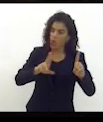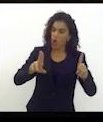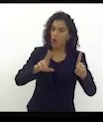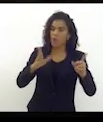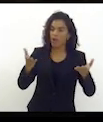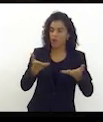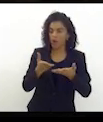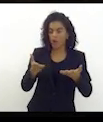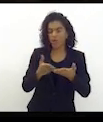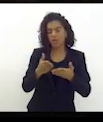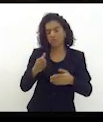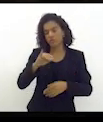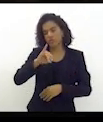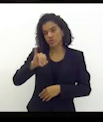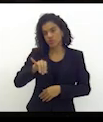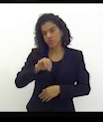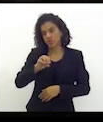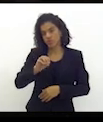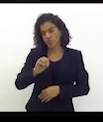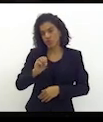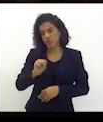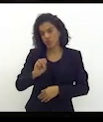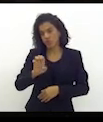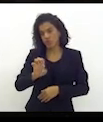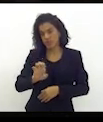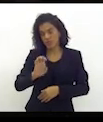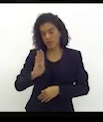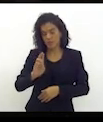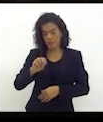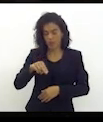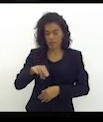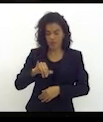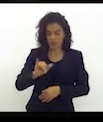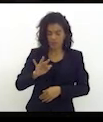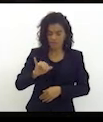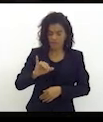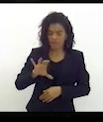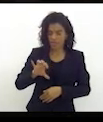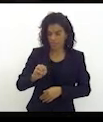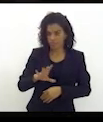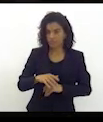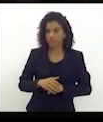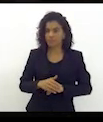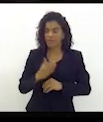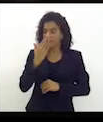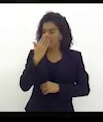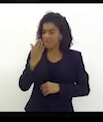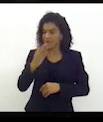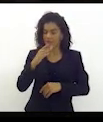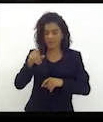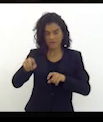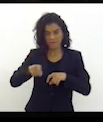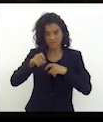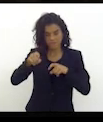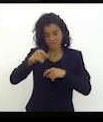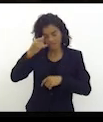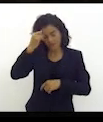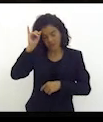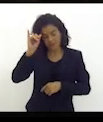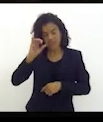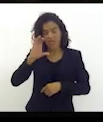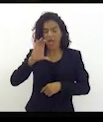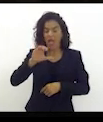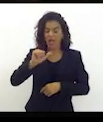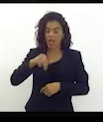o nome de José prefeito José Bonifácio ali em frente a Fazenda Campos Novos um local que eu sei que ele tanto